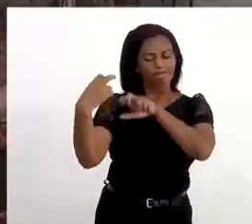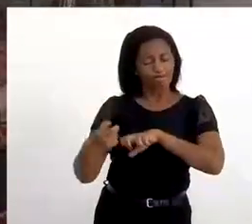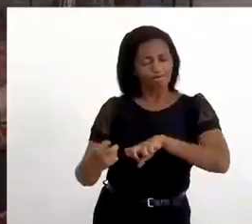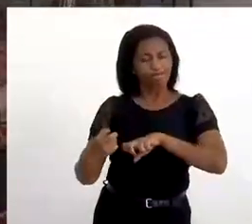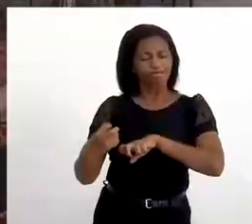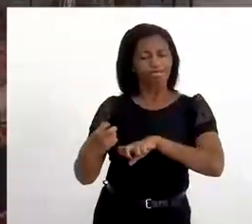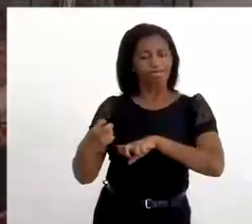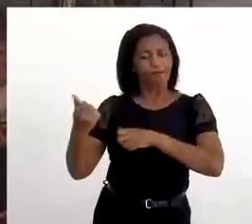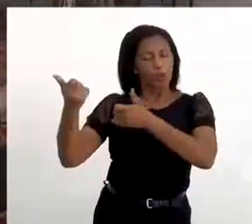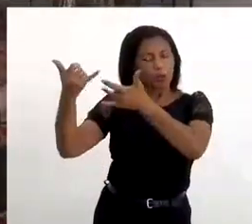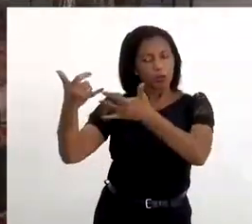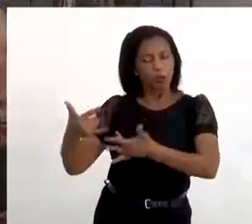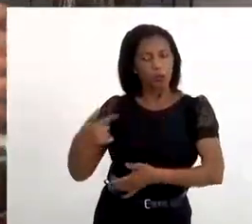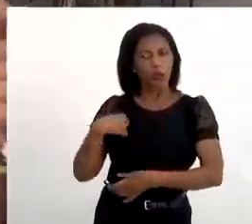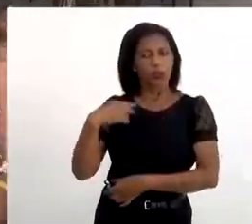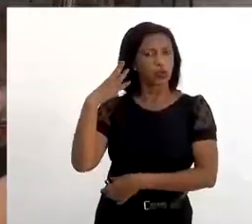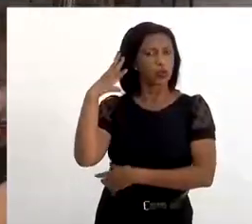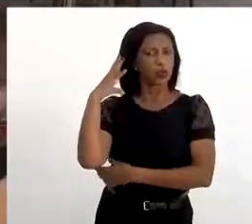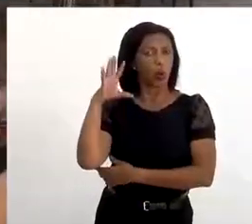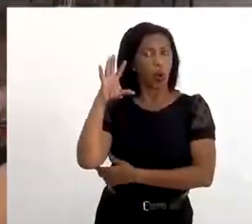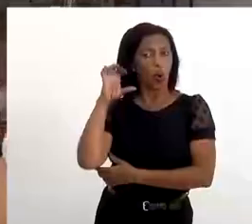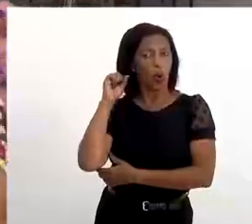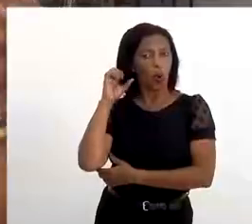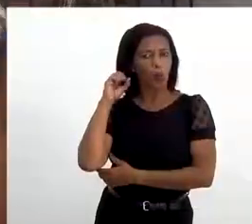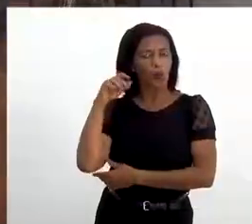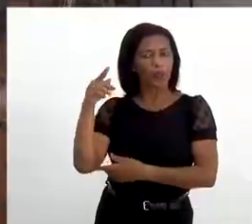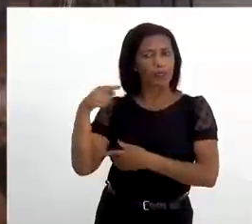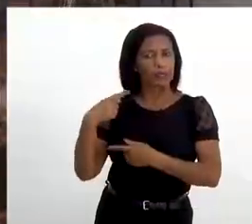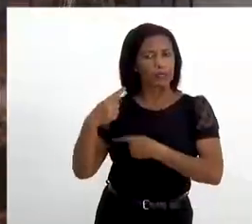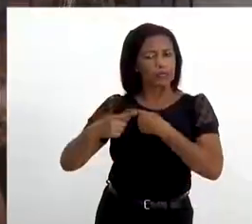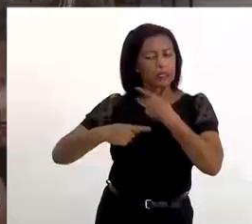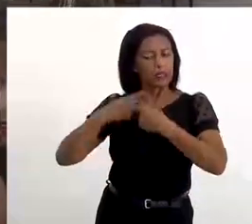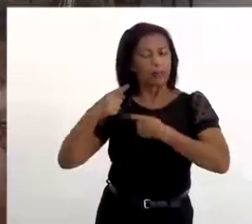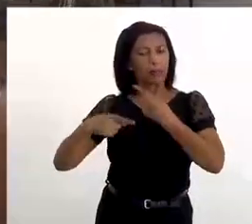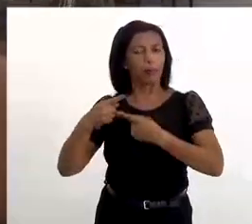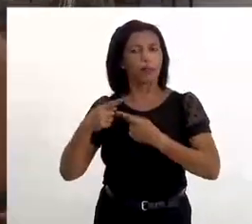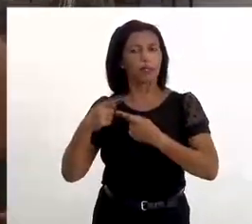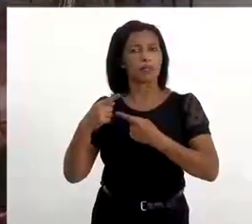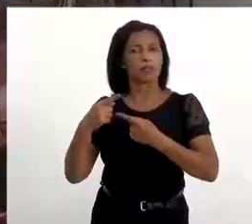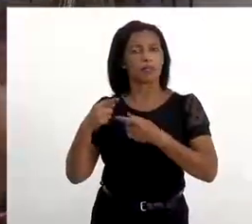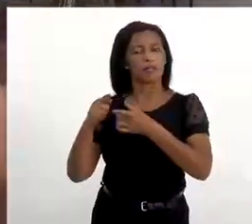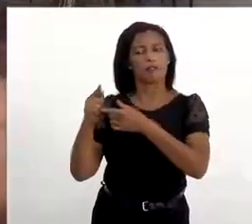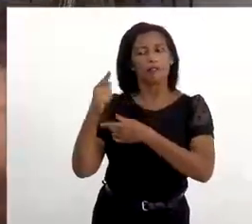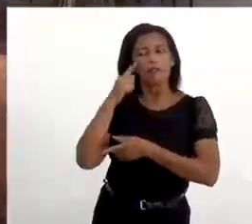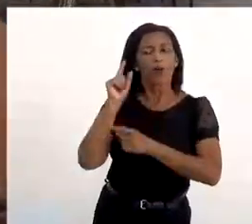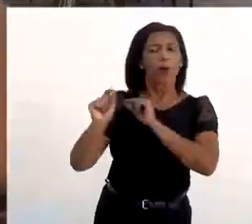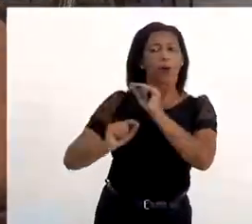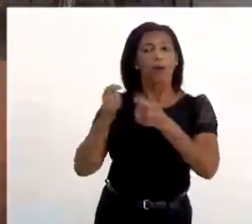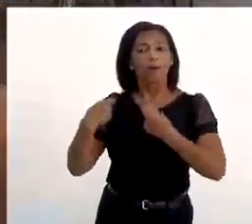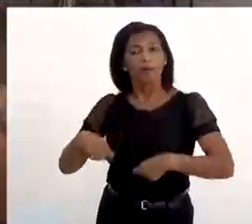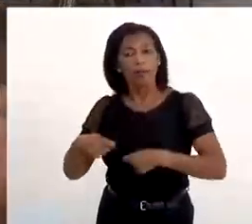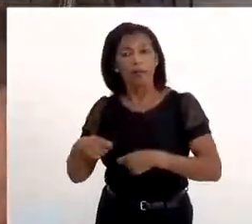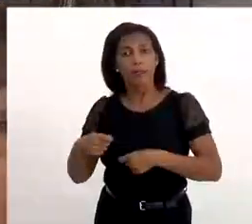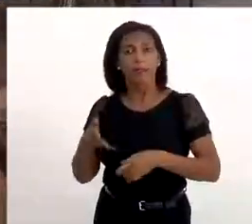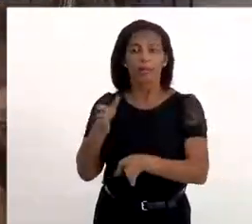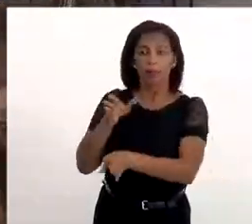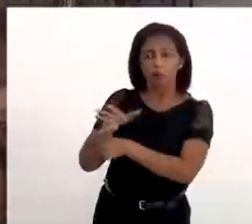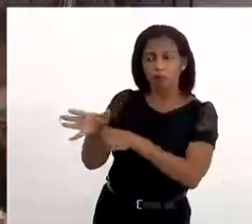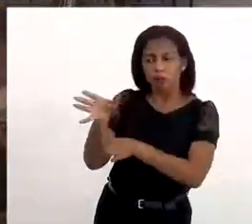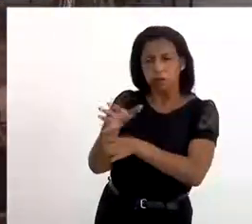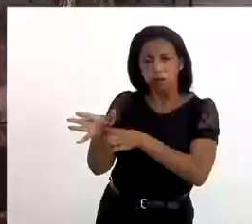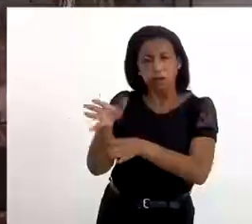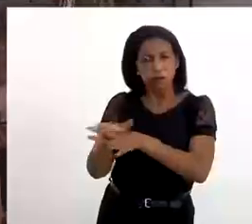ouvi-la. E a partir daí, sim, ver quais as suas demandas, encaminhar, orientar.